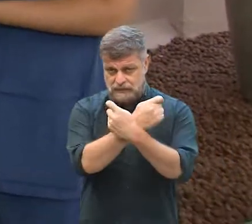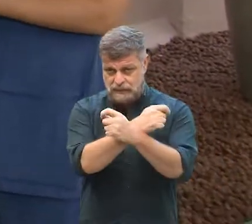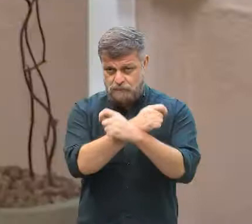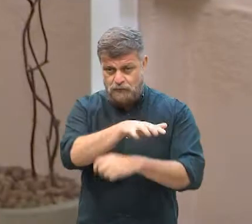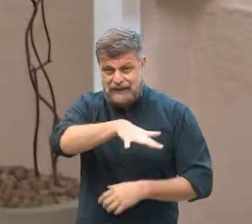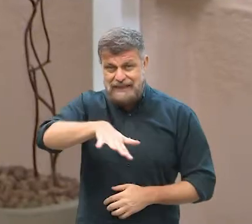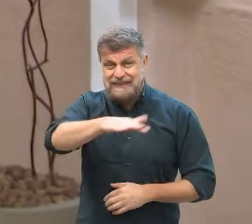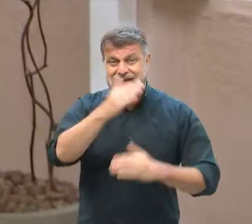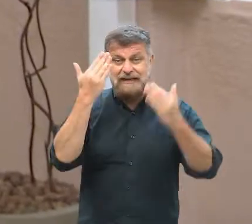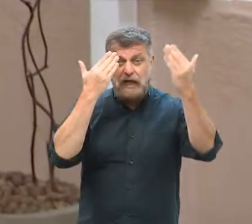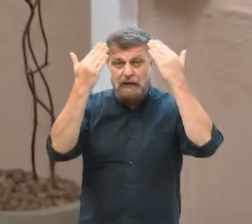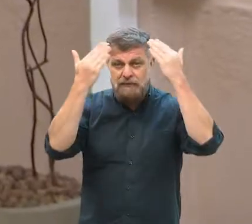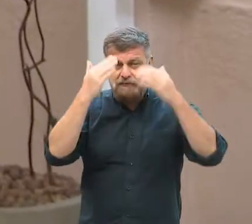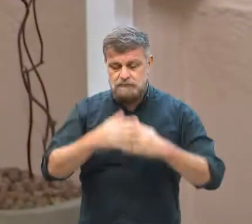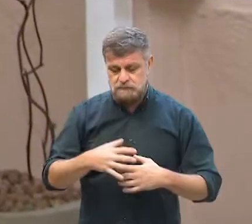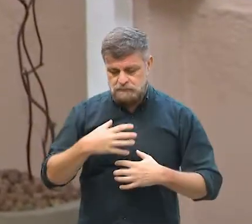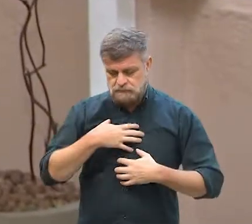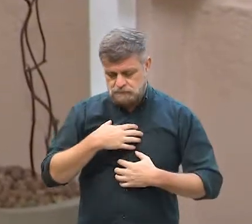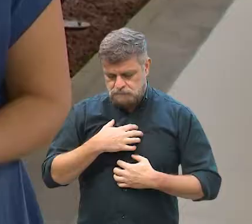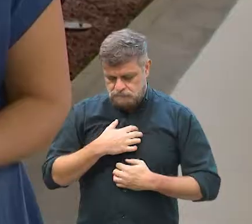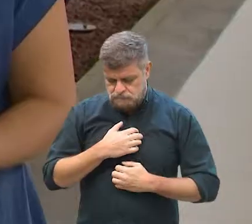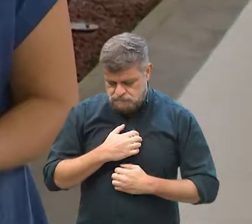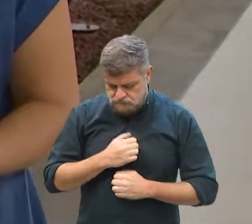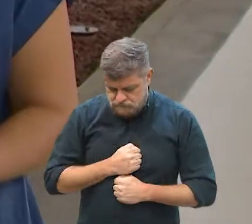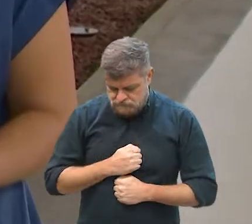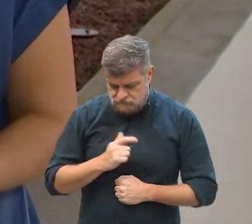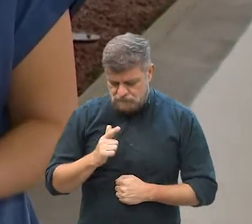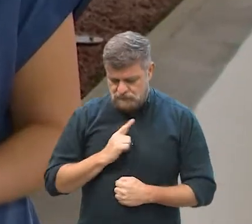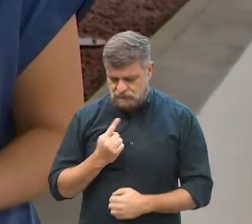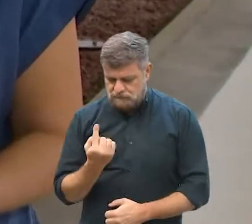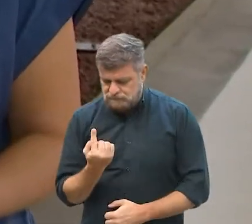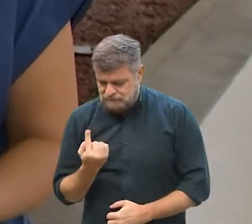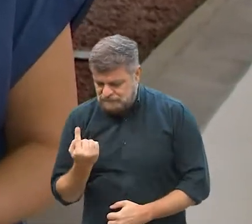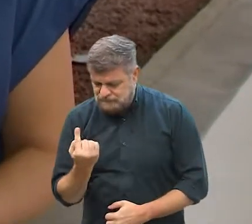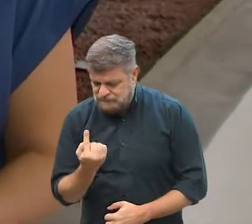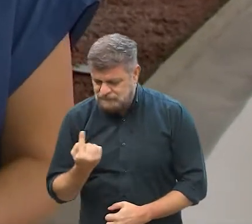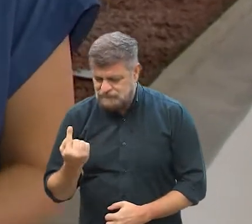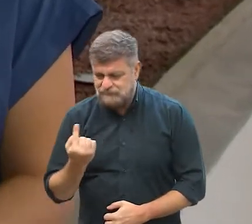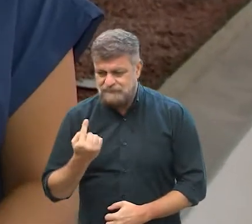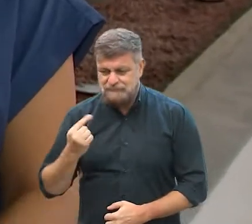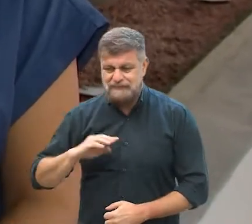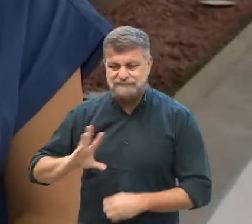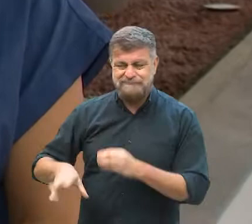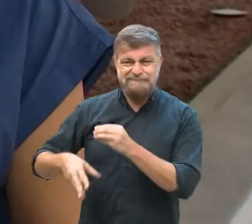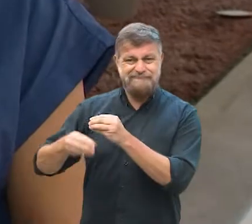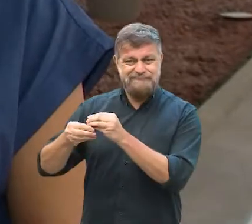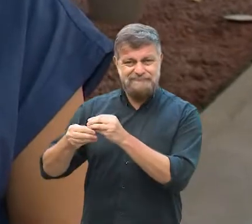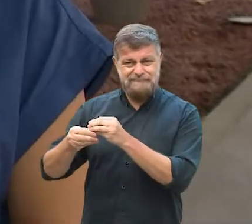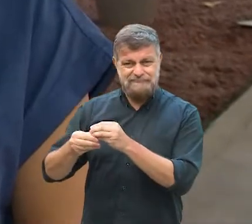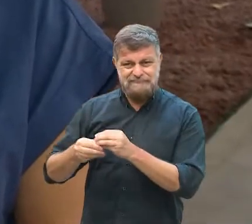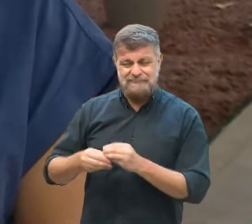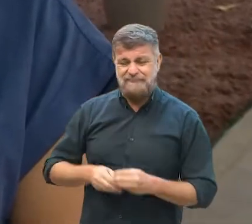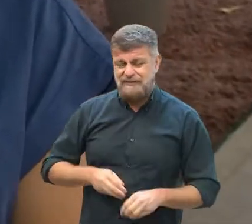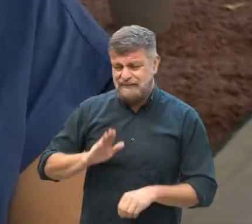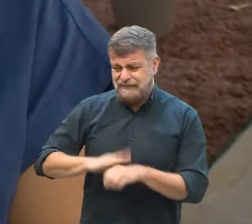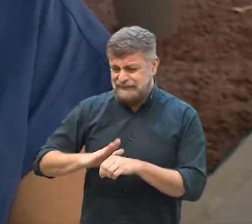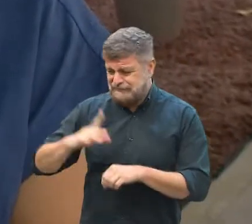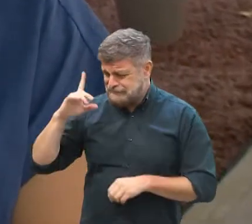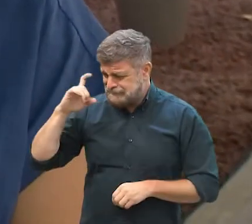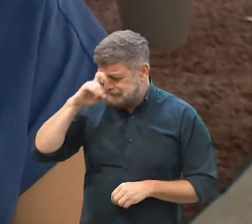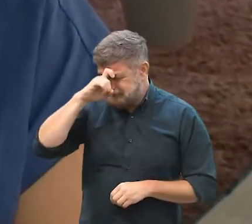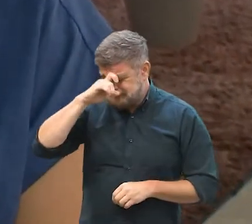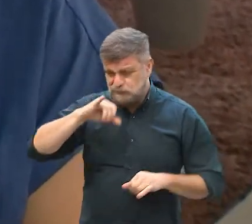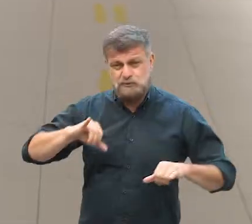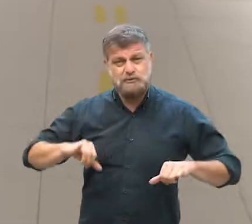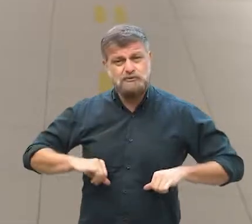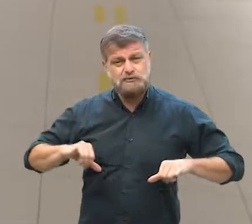Campinas, o luto na pandemia tem o isolamento como um agravante a mais, que deixa tudo ainda mais